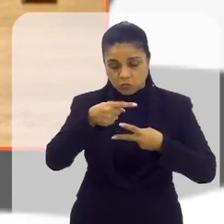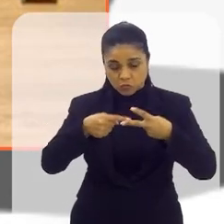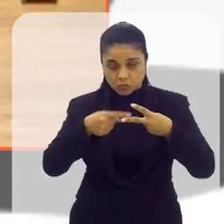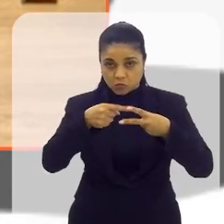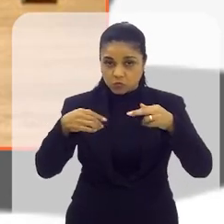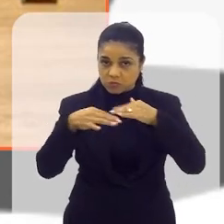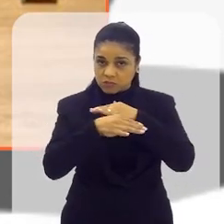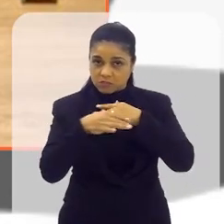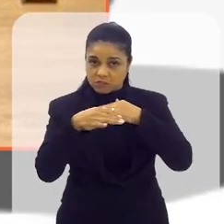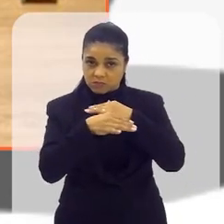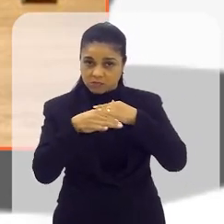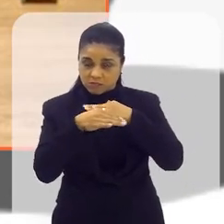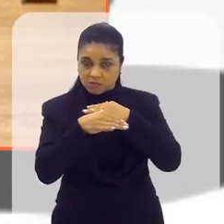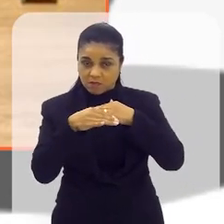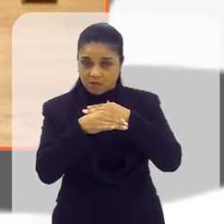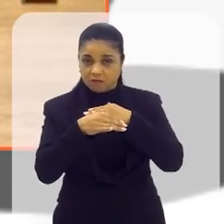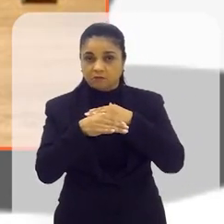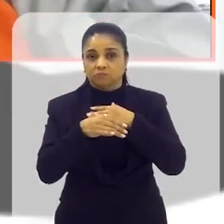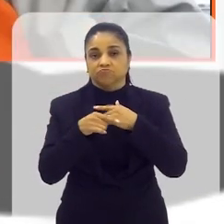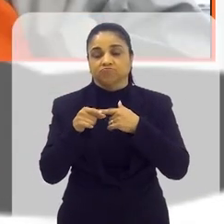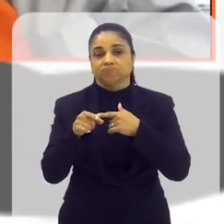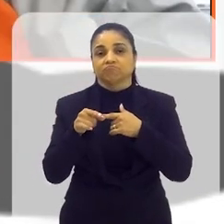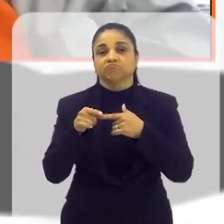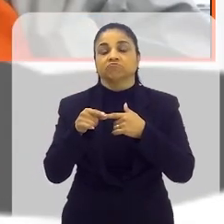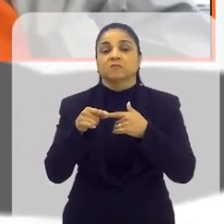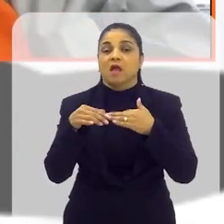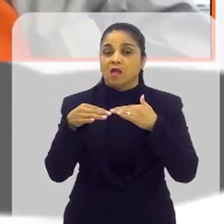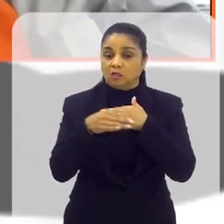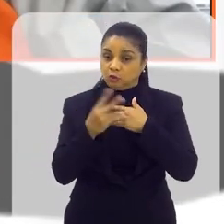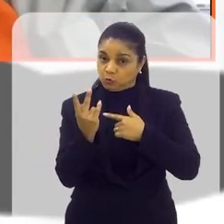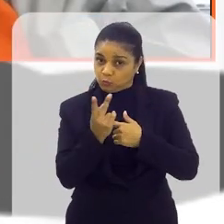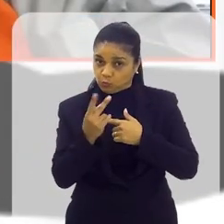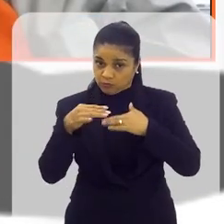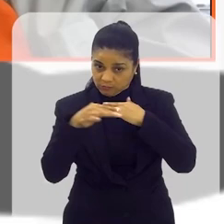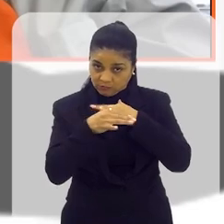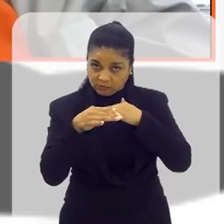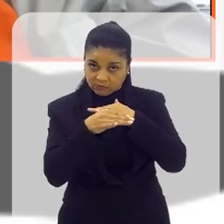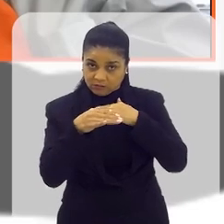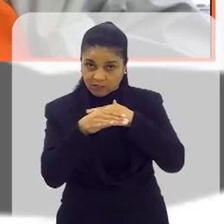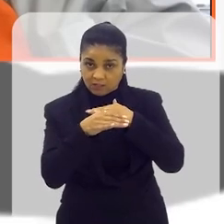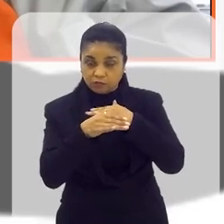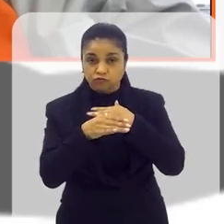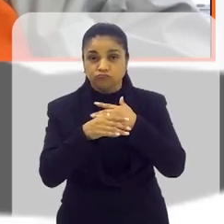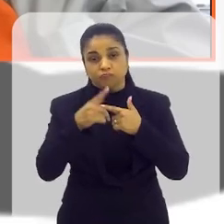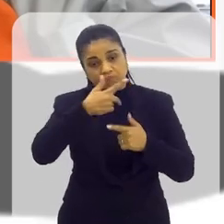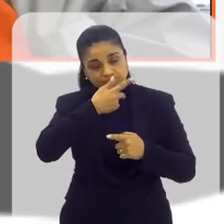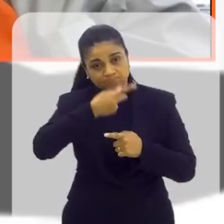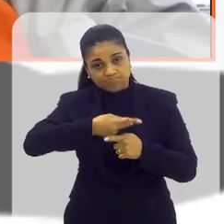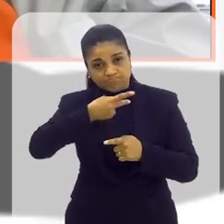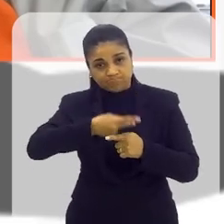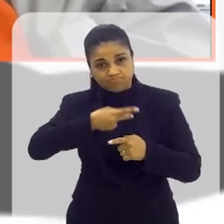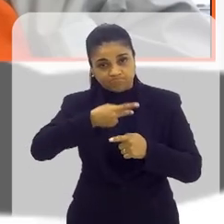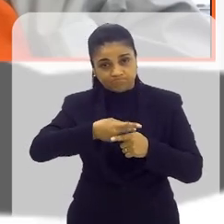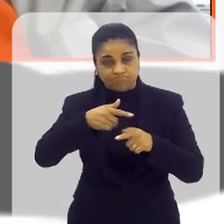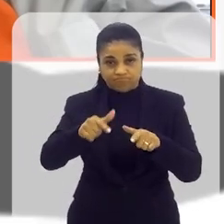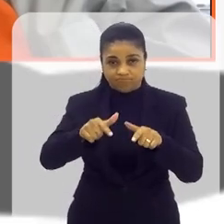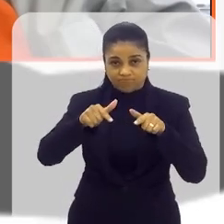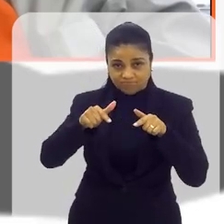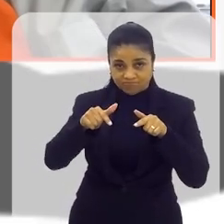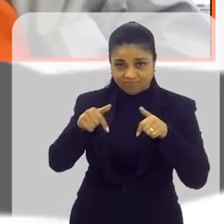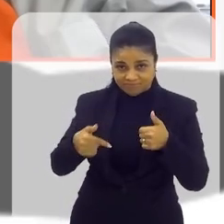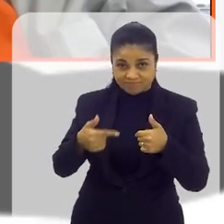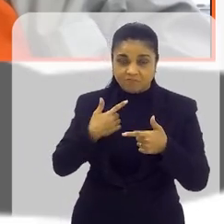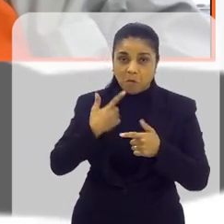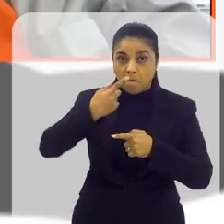municípios, nas duas cidades em que o senhor passou, levando as duas a ganhar inúmeros títulos e comendas. O senhor, por exemplo,